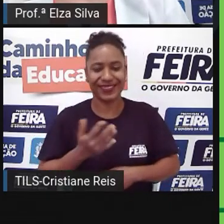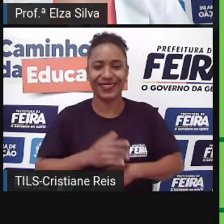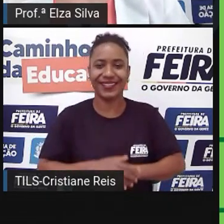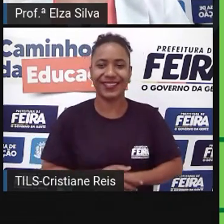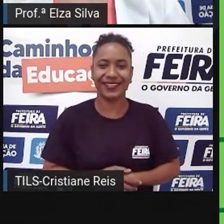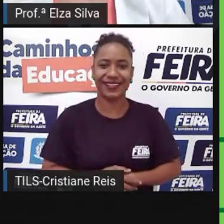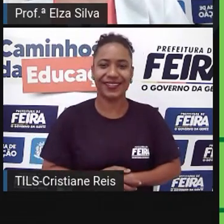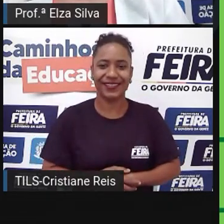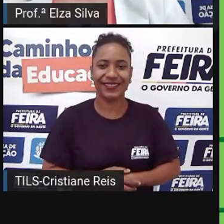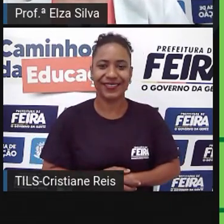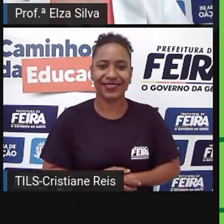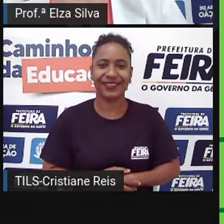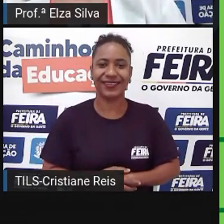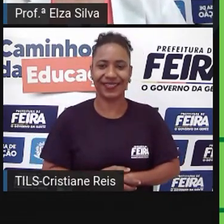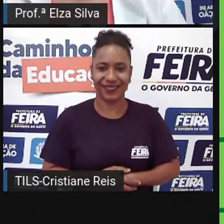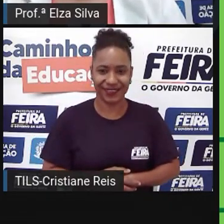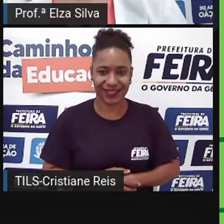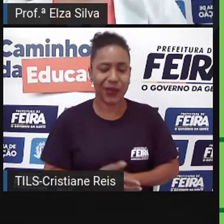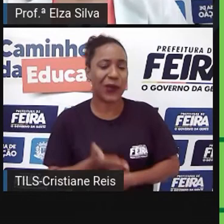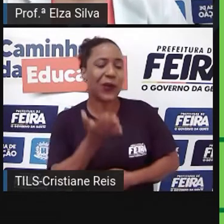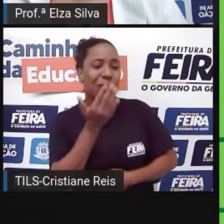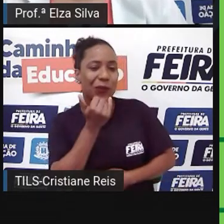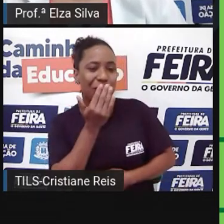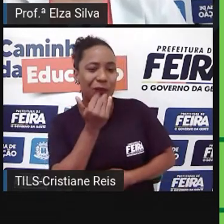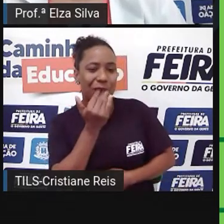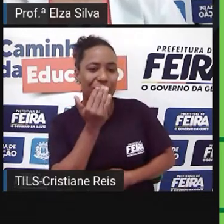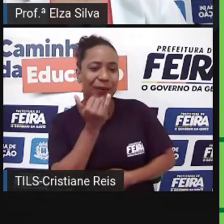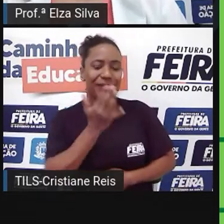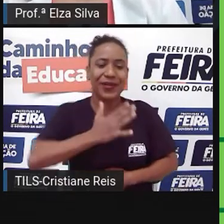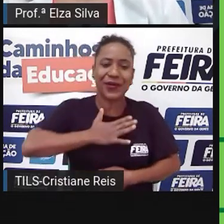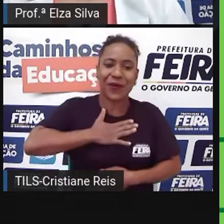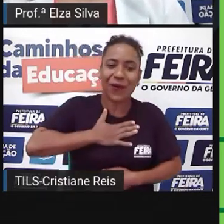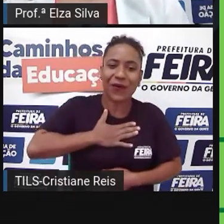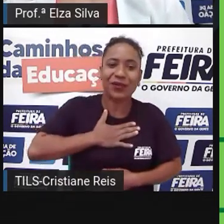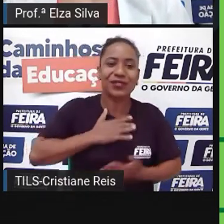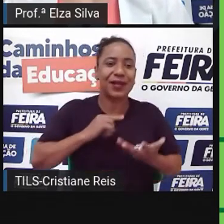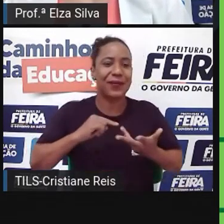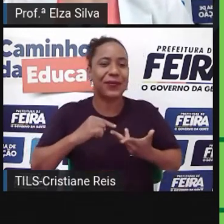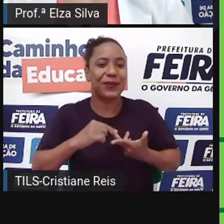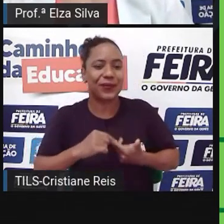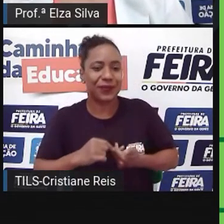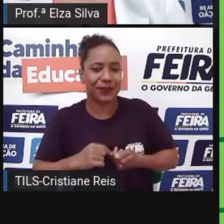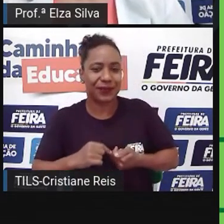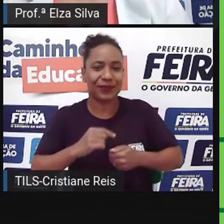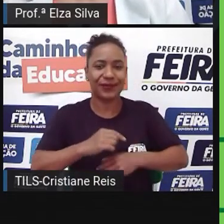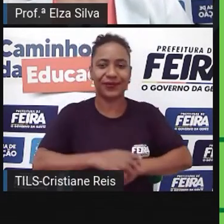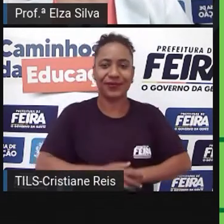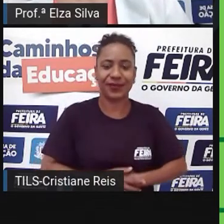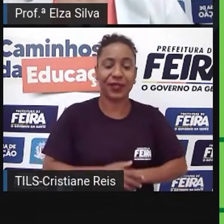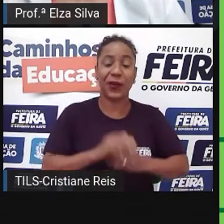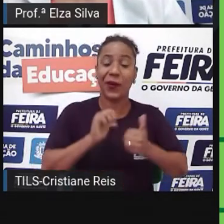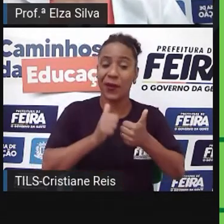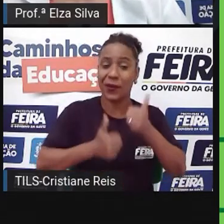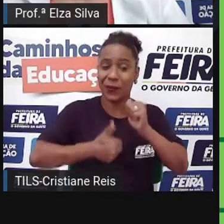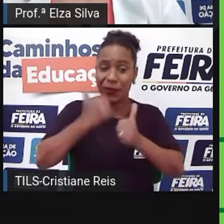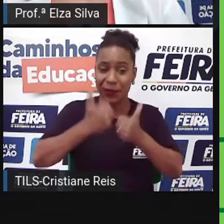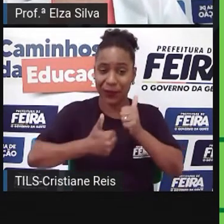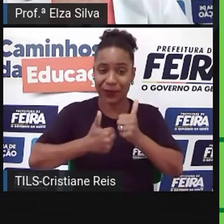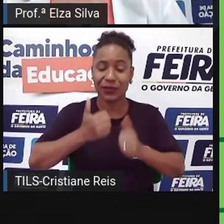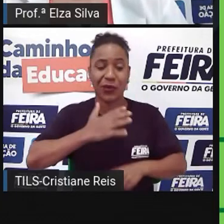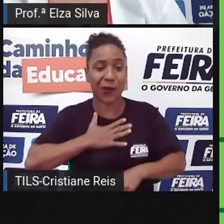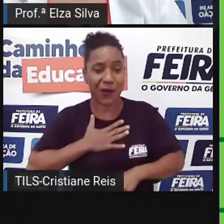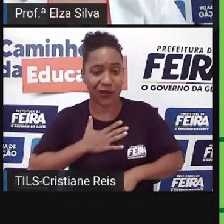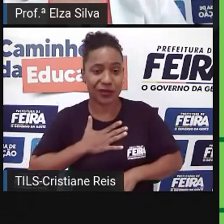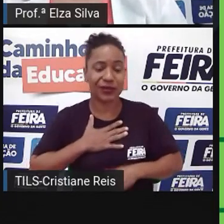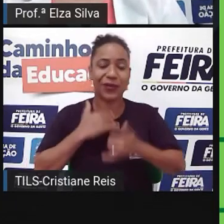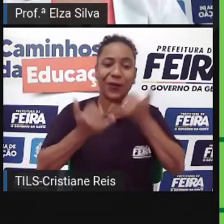Favorite food Alimentação Comida Que a pessoa prefere Favorite sport Favorite hobby O